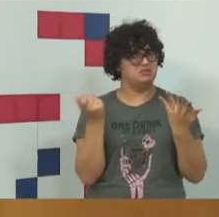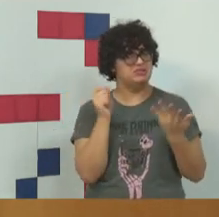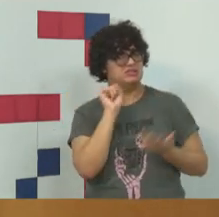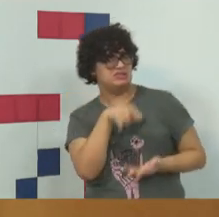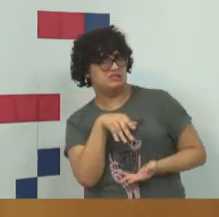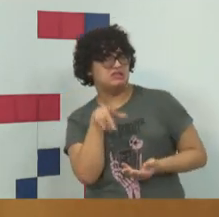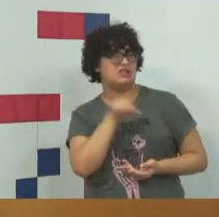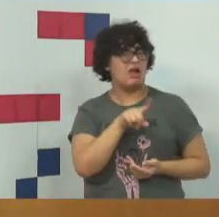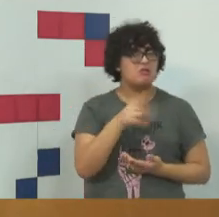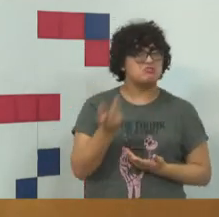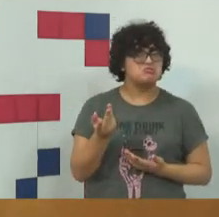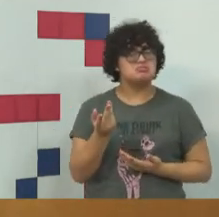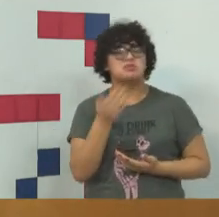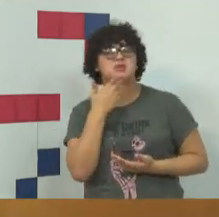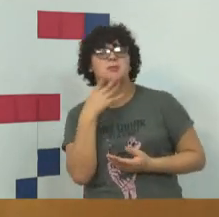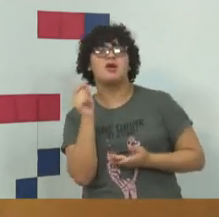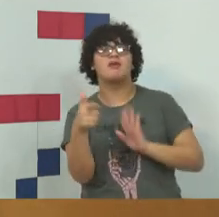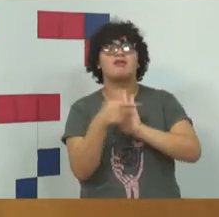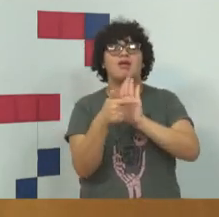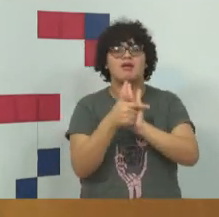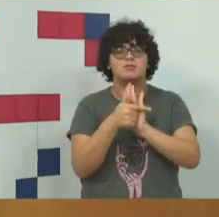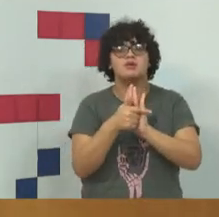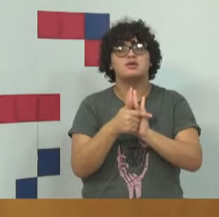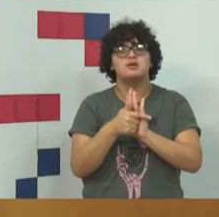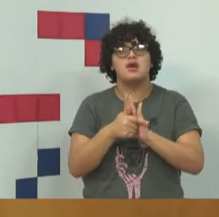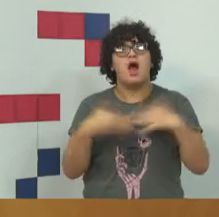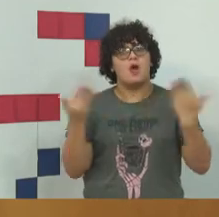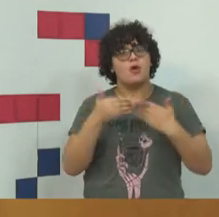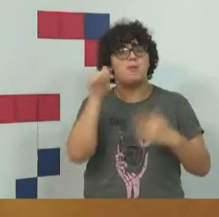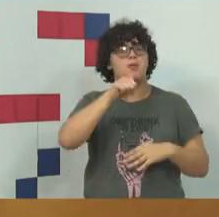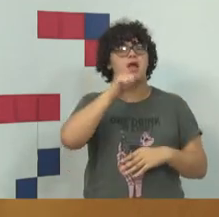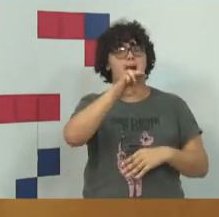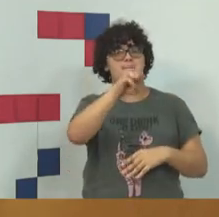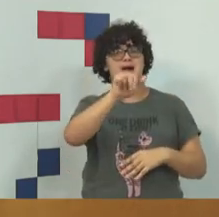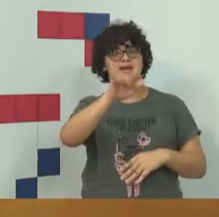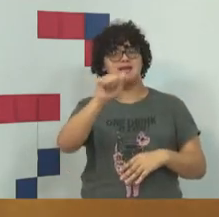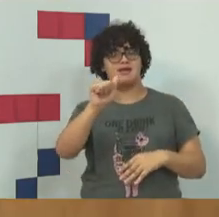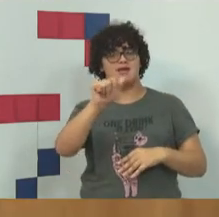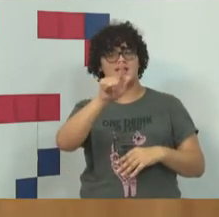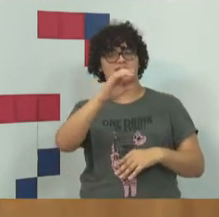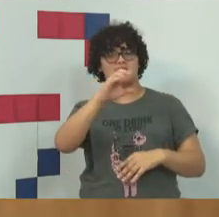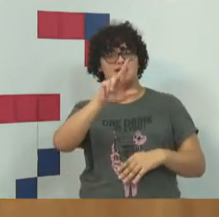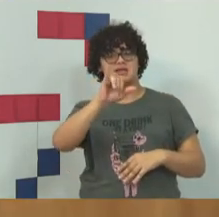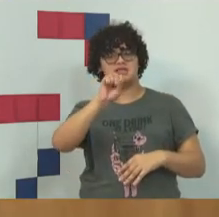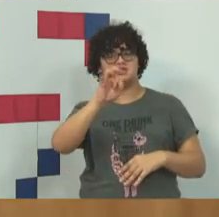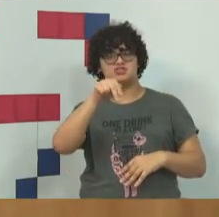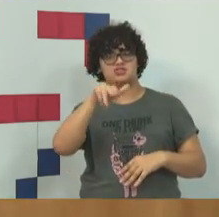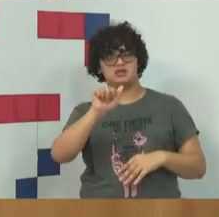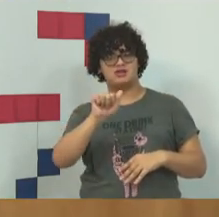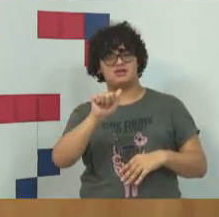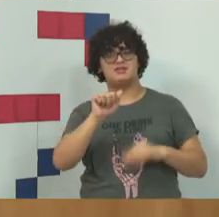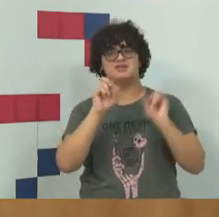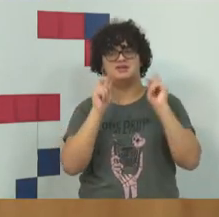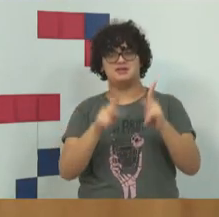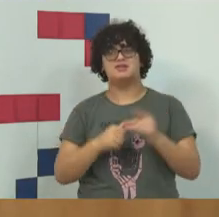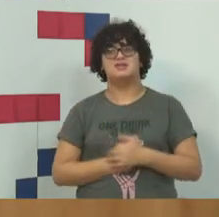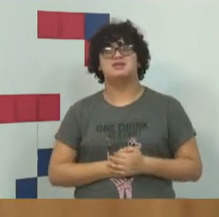de crimes, desses crimes? A Maria Cristina lá do Memorial. Voltou para mim,